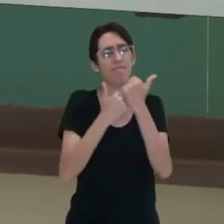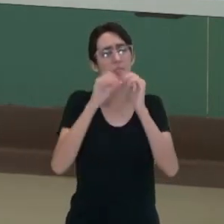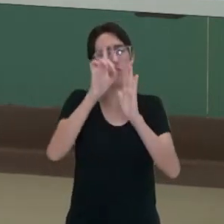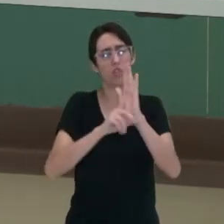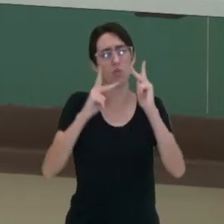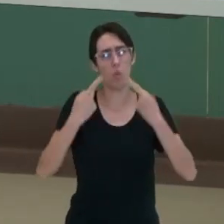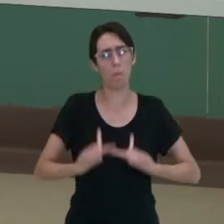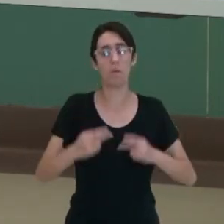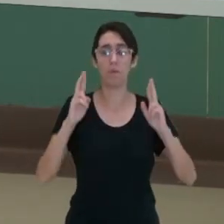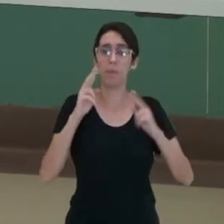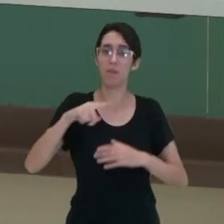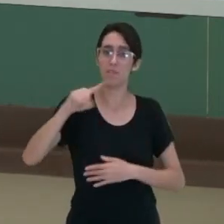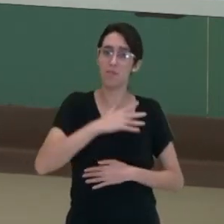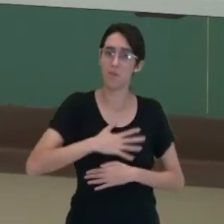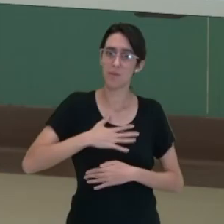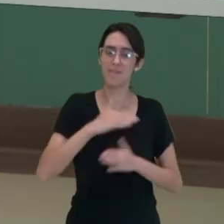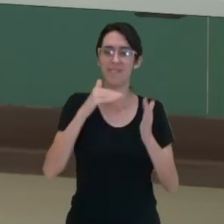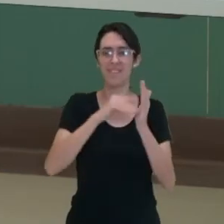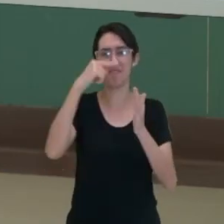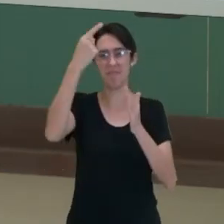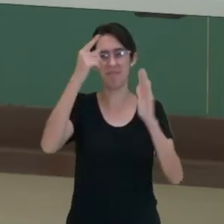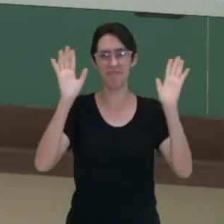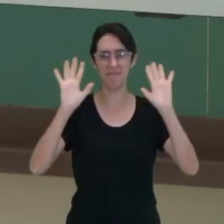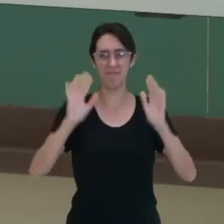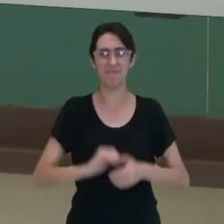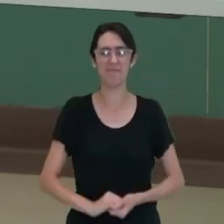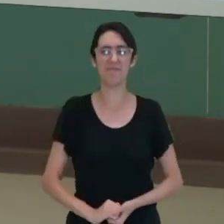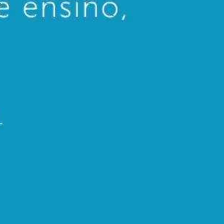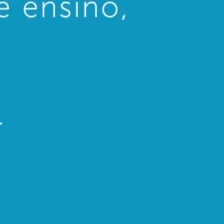Espero que vocês tenham gostado e até breve!